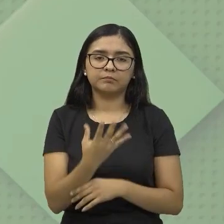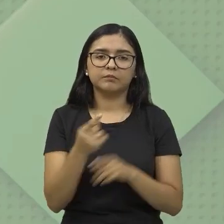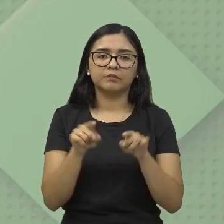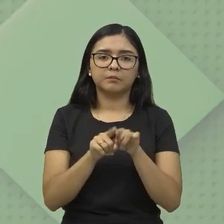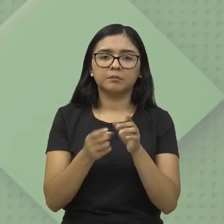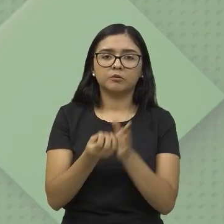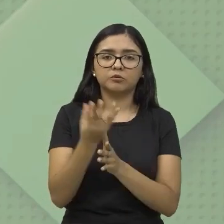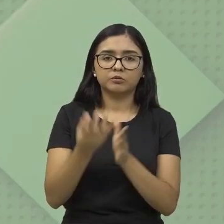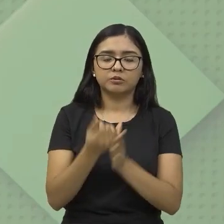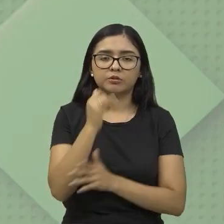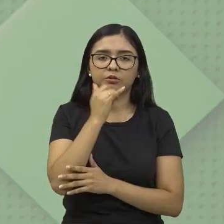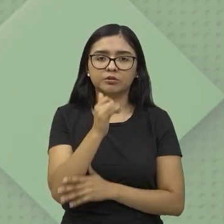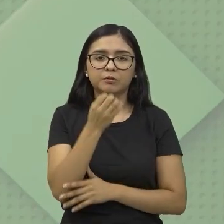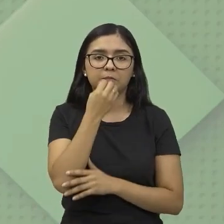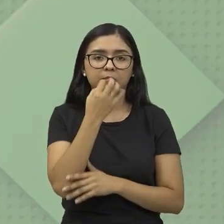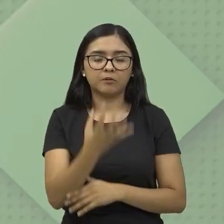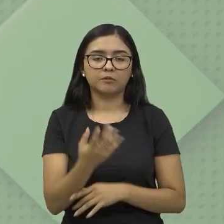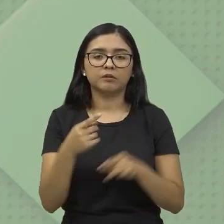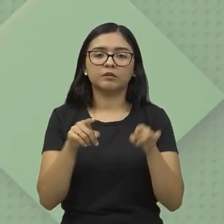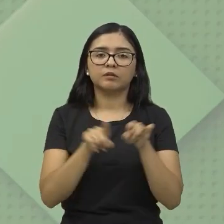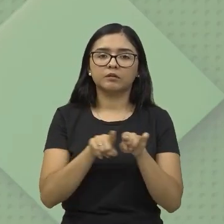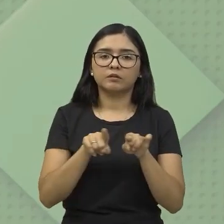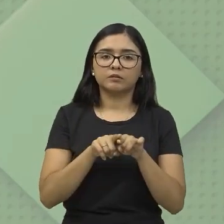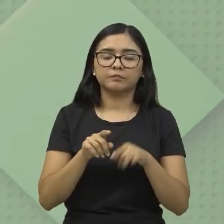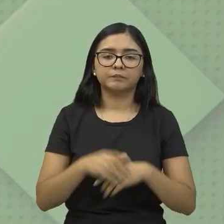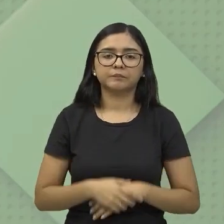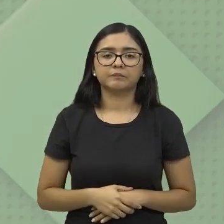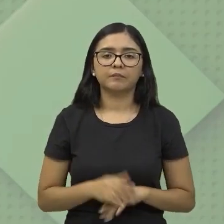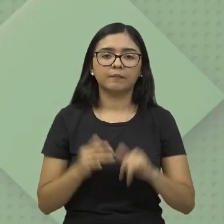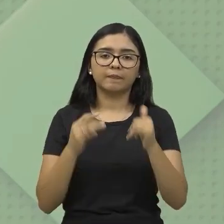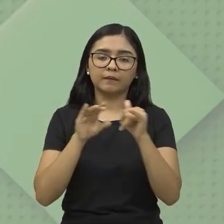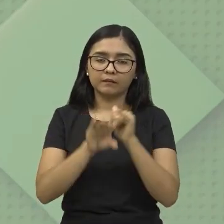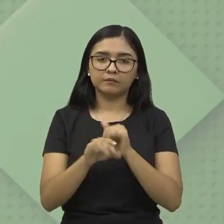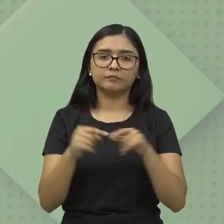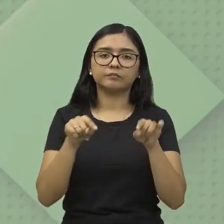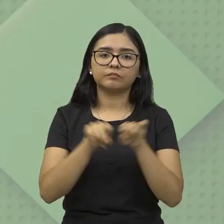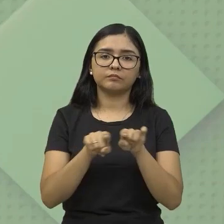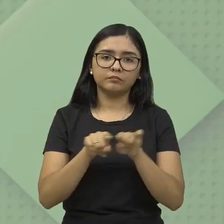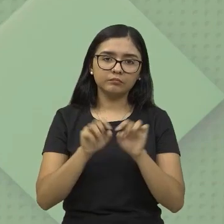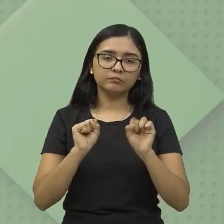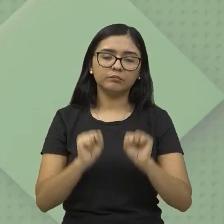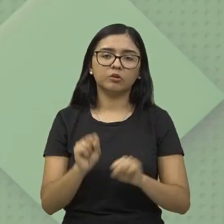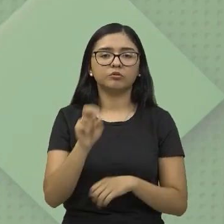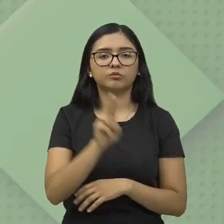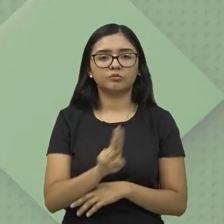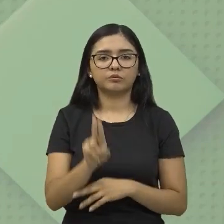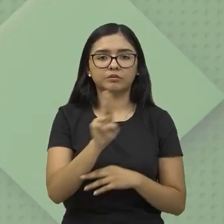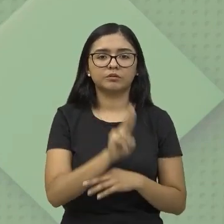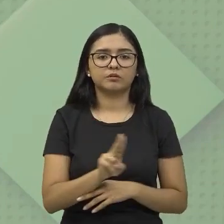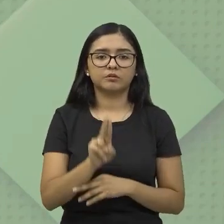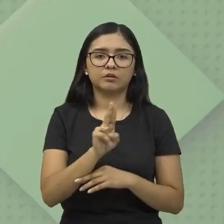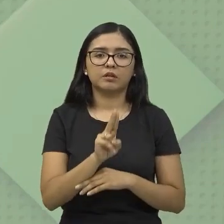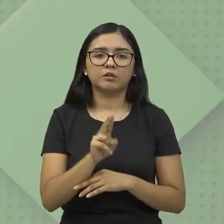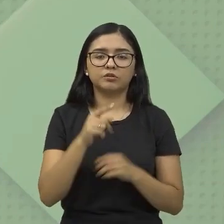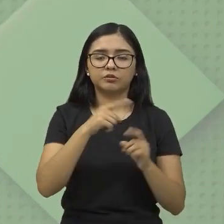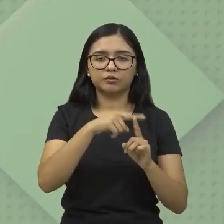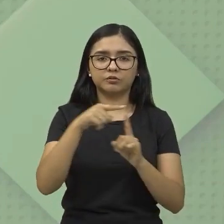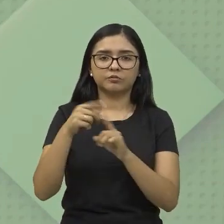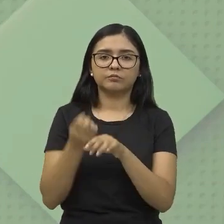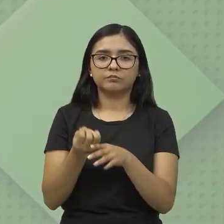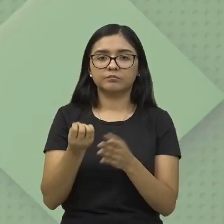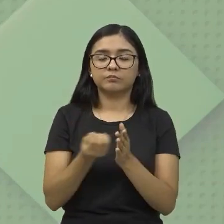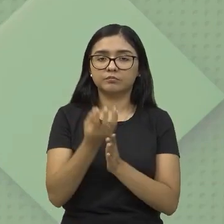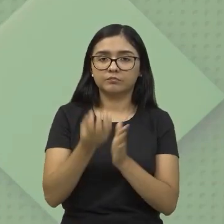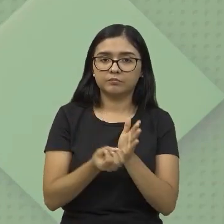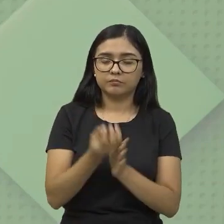limpa. A gente vê aí o caso das termoelétricas, né, que são, podem ser utilizadas aí de fontes de energia não